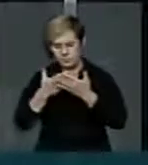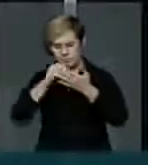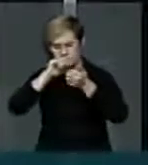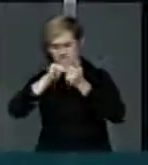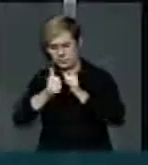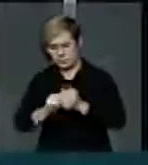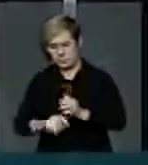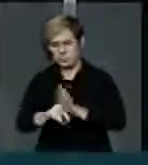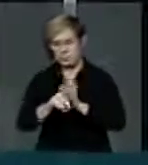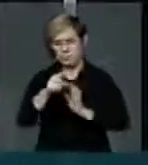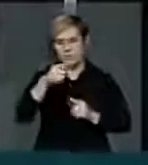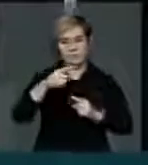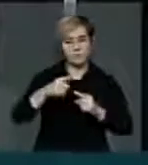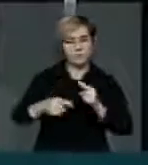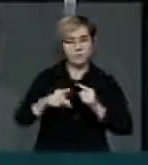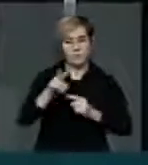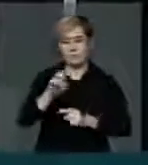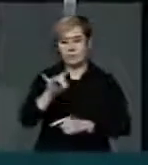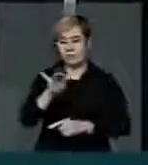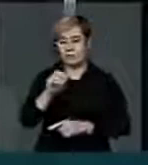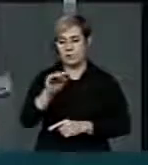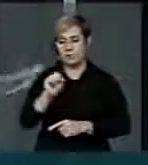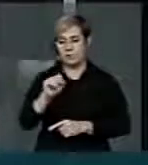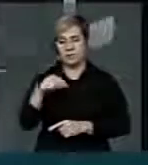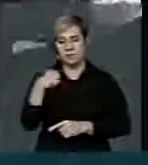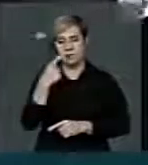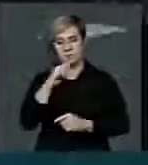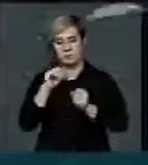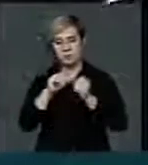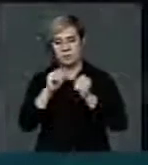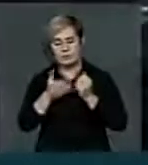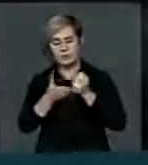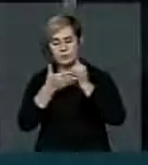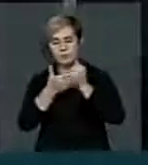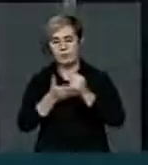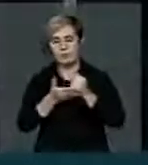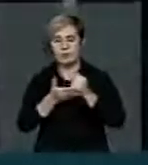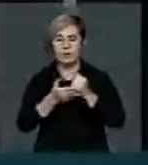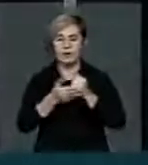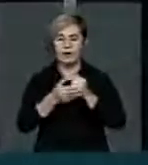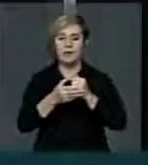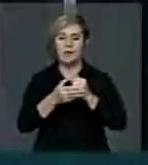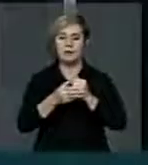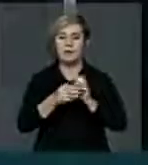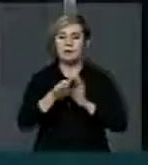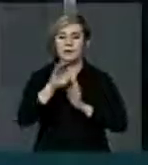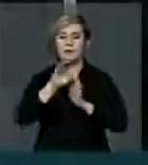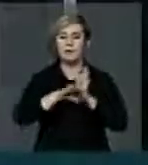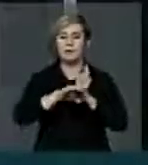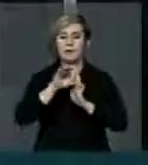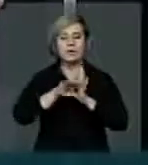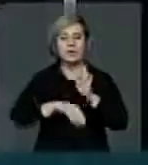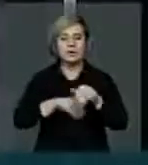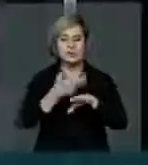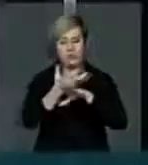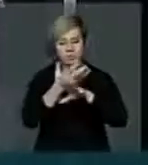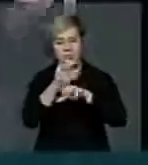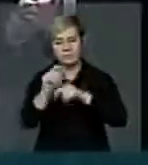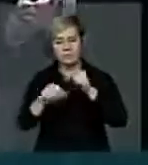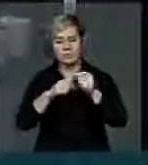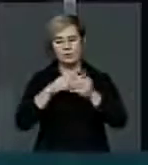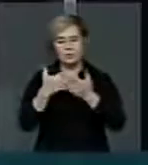dentro daquele princípio dos currículos escolares, o princípio do que é ensinado na escola e daquilo que é